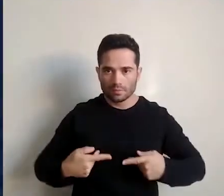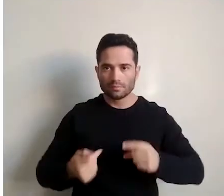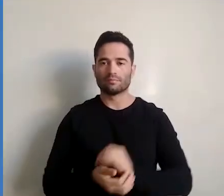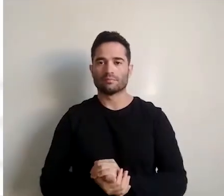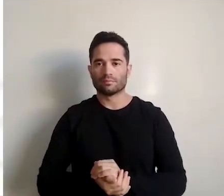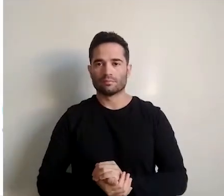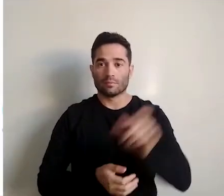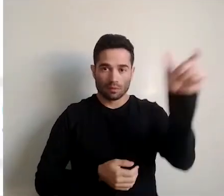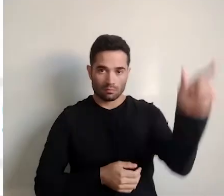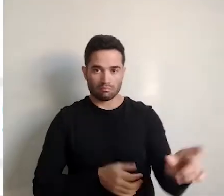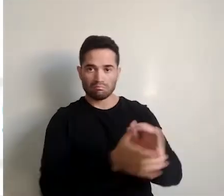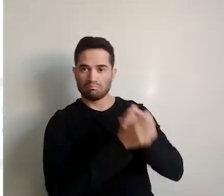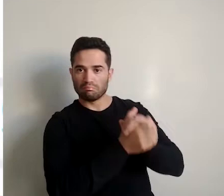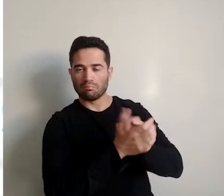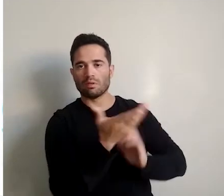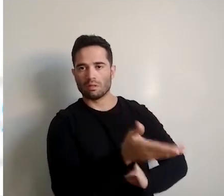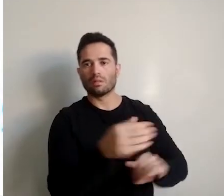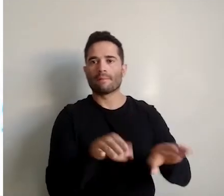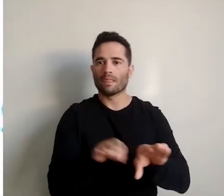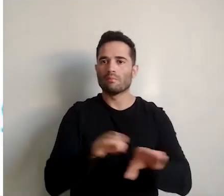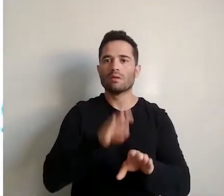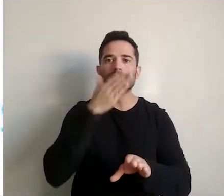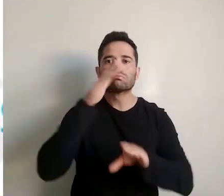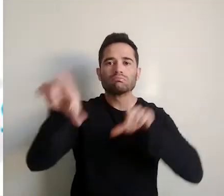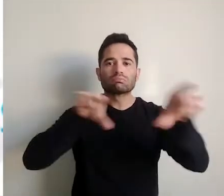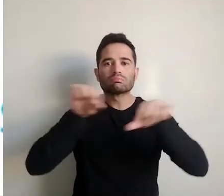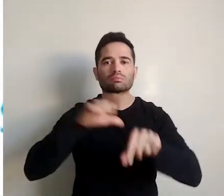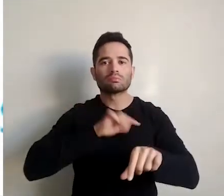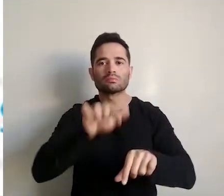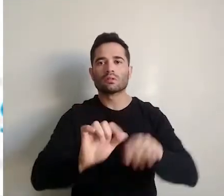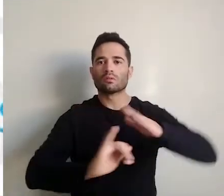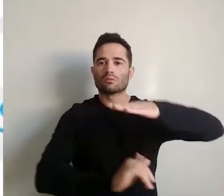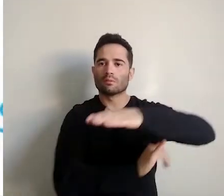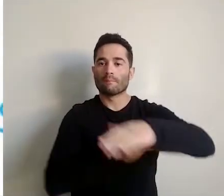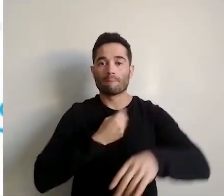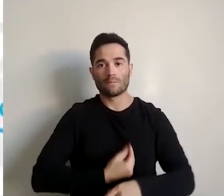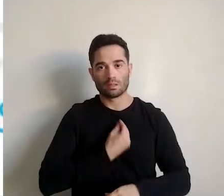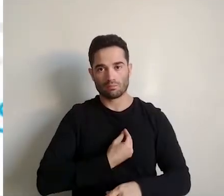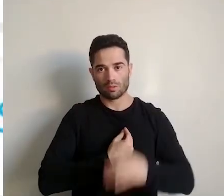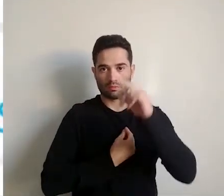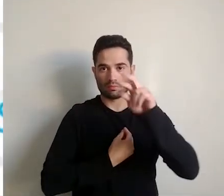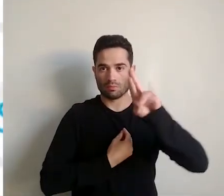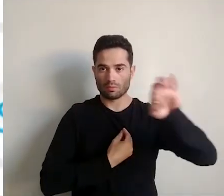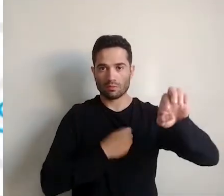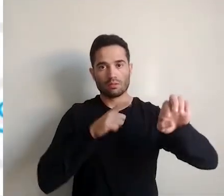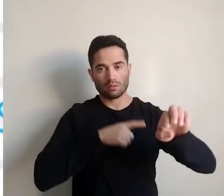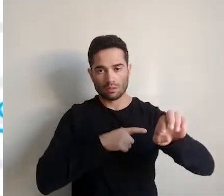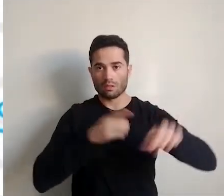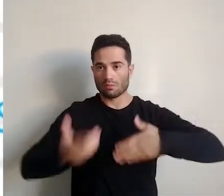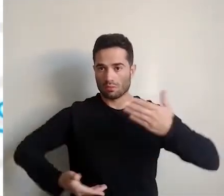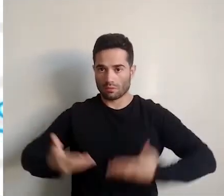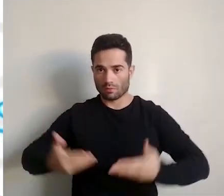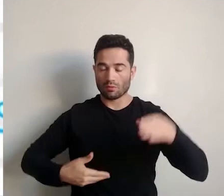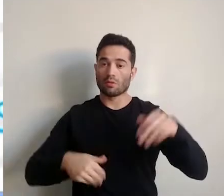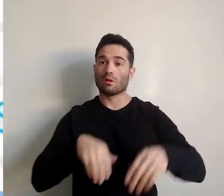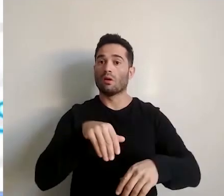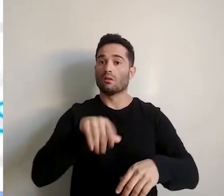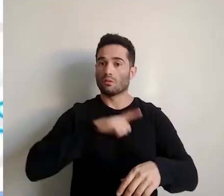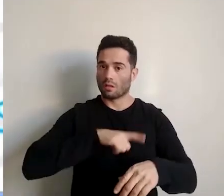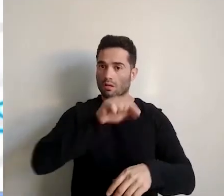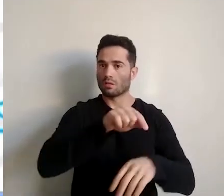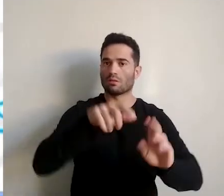Entre as autoridades homenageadas e os indicados pelas instituições participantes do CRI, estavam os servidores da